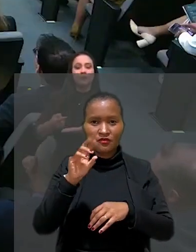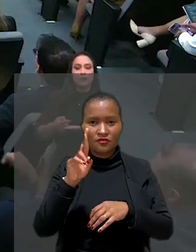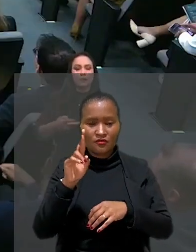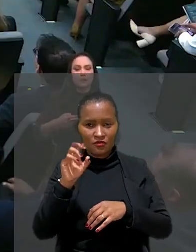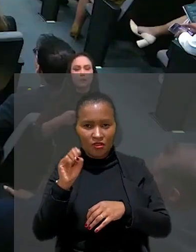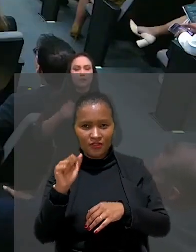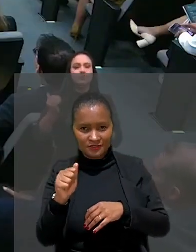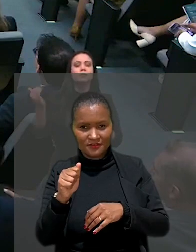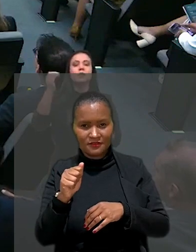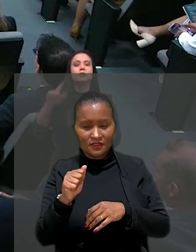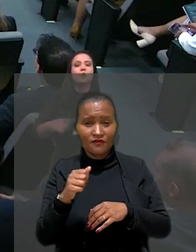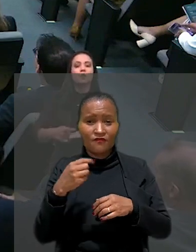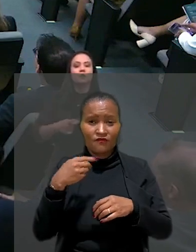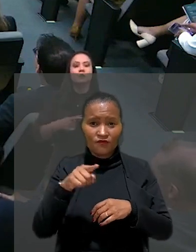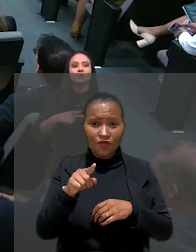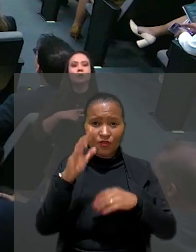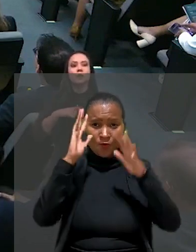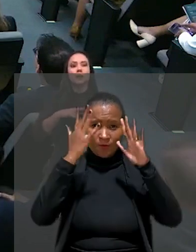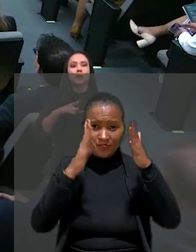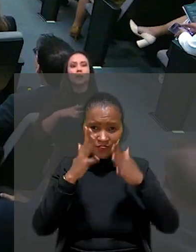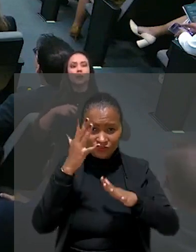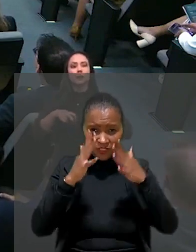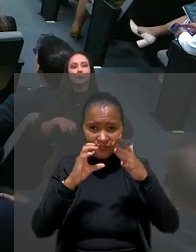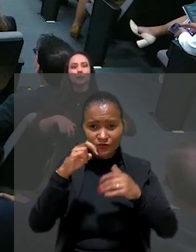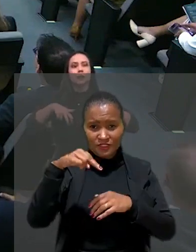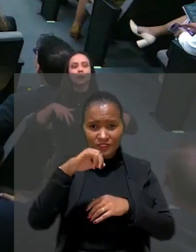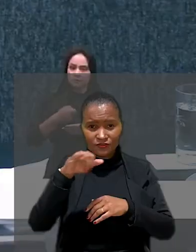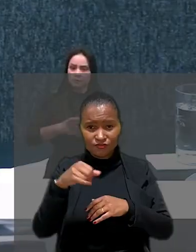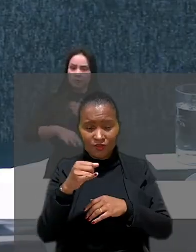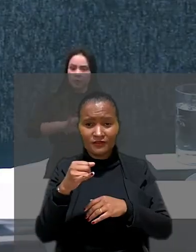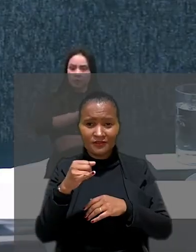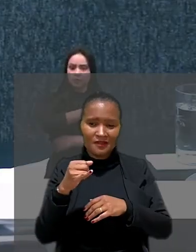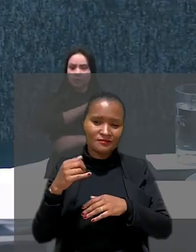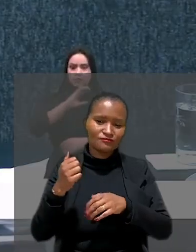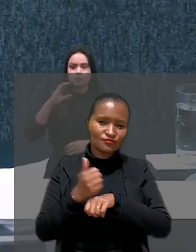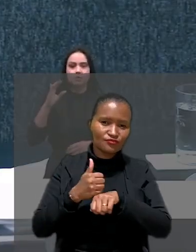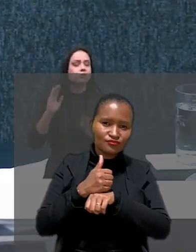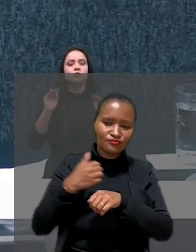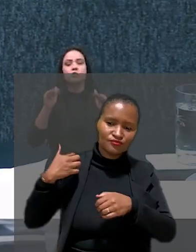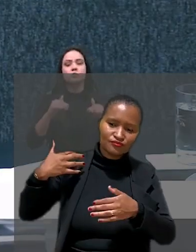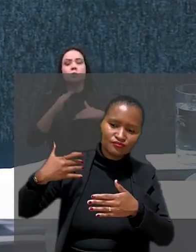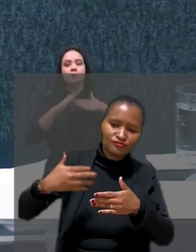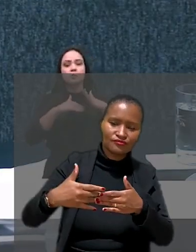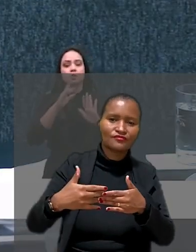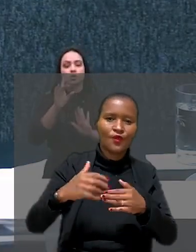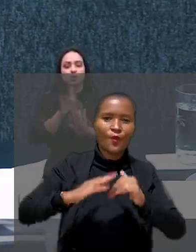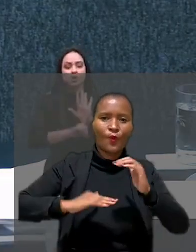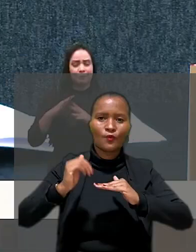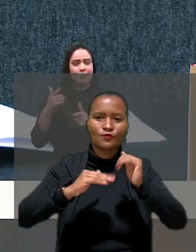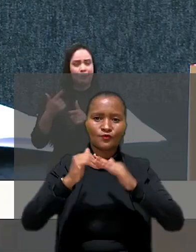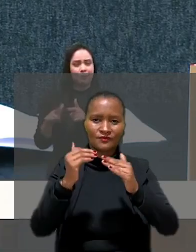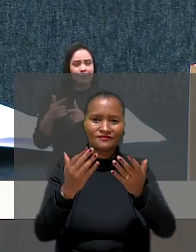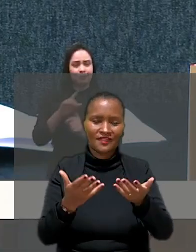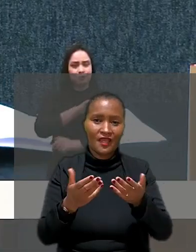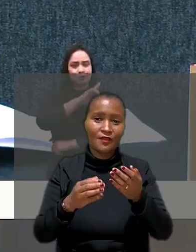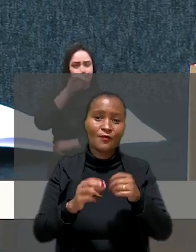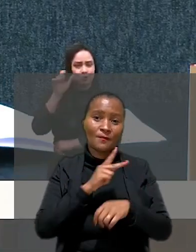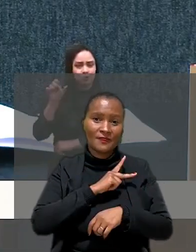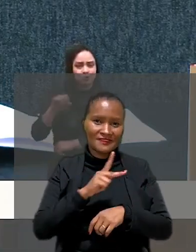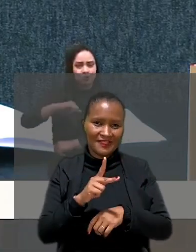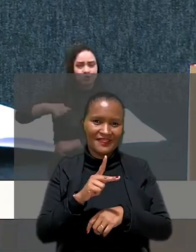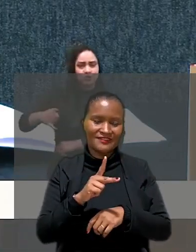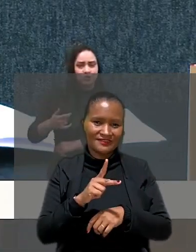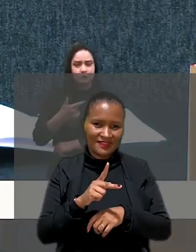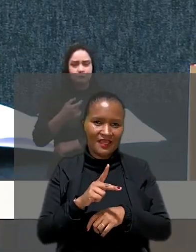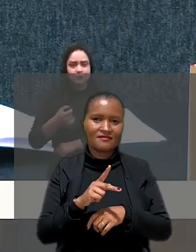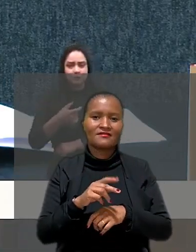CNJ pelo legado que construiu na magistratura trabalhista. O presidente do TST, ministro Lélio Bentes Corrêa, o diretor da Escola